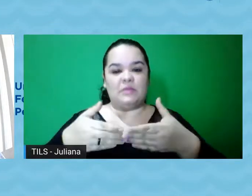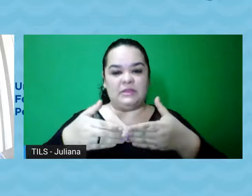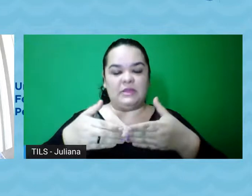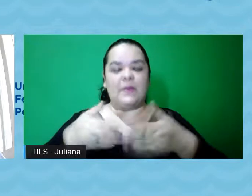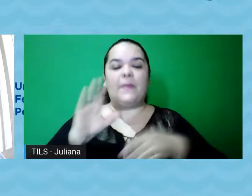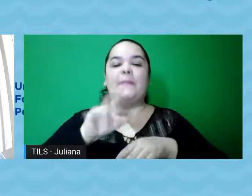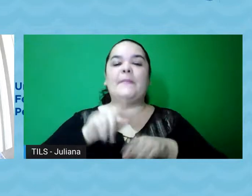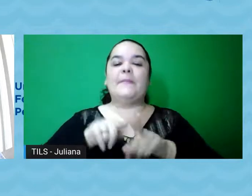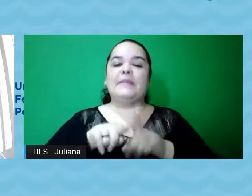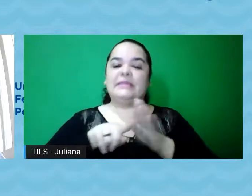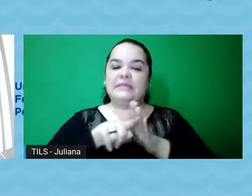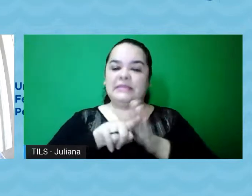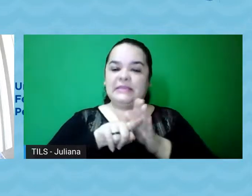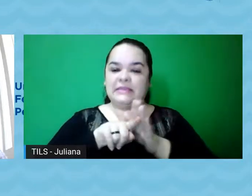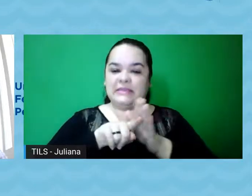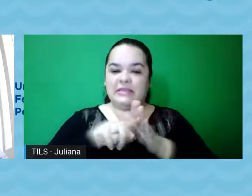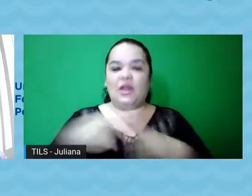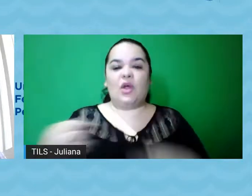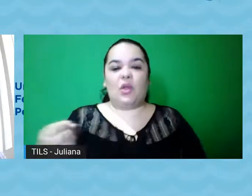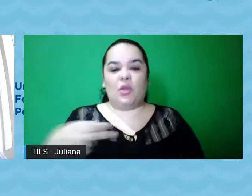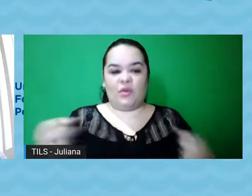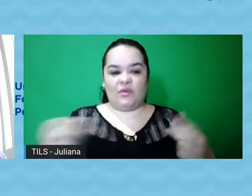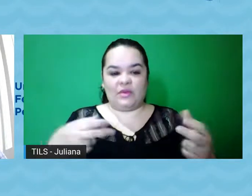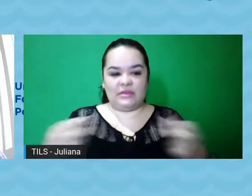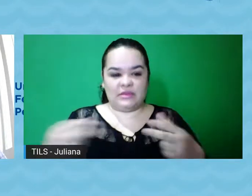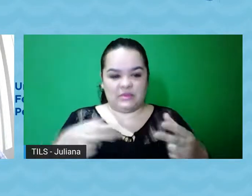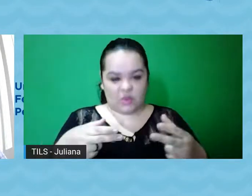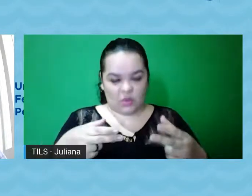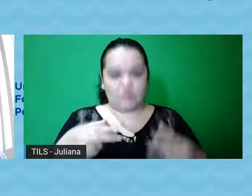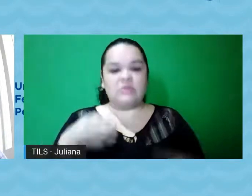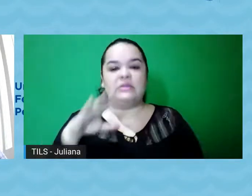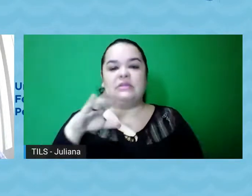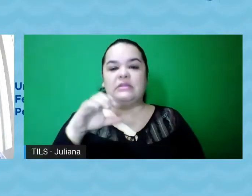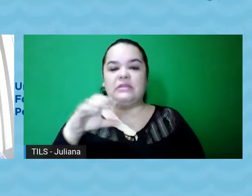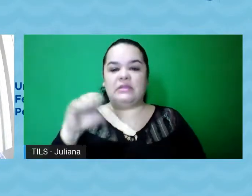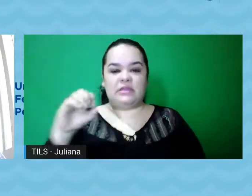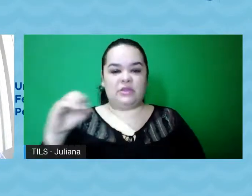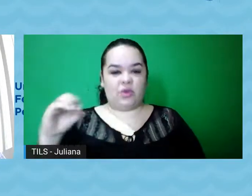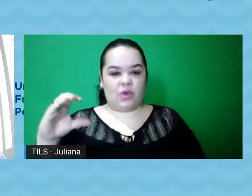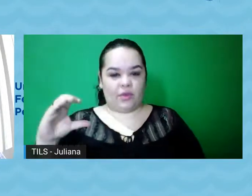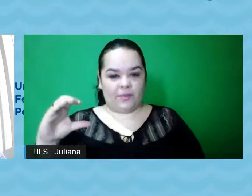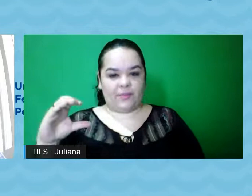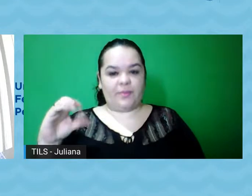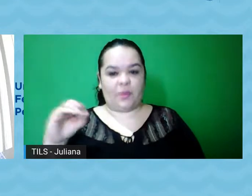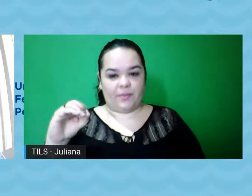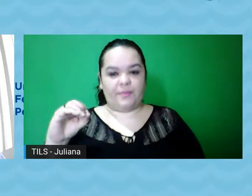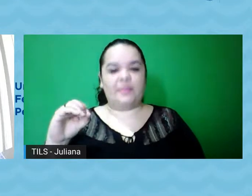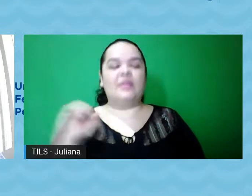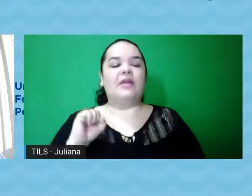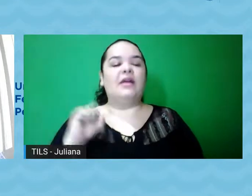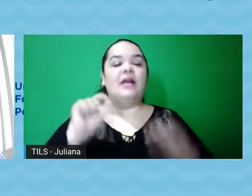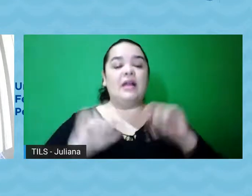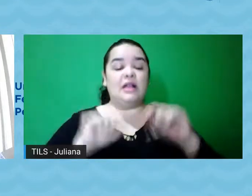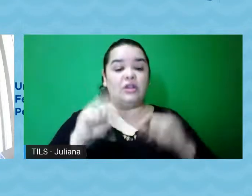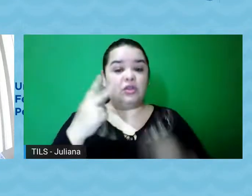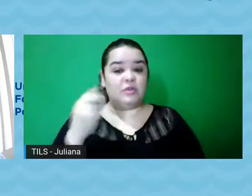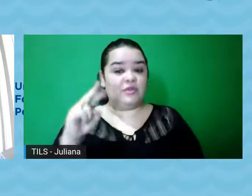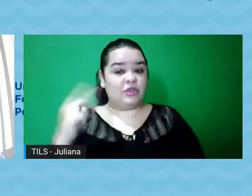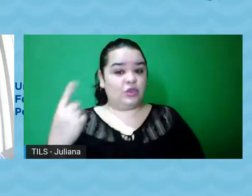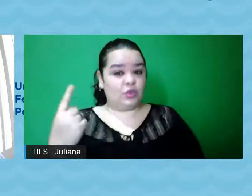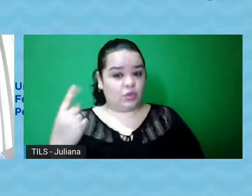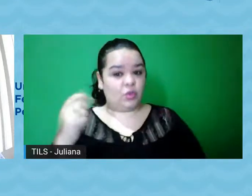-Organizacionais. E essa tarde farei a mediação da quinta live do ano de 2021 da Ação Conexão